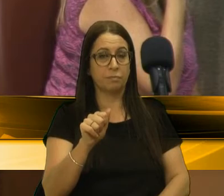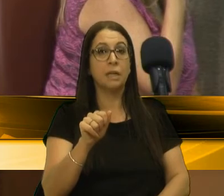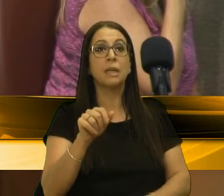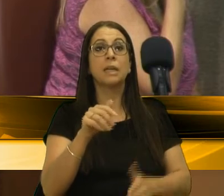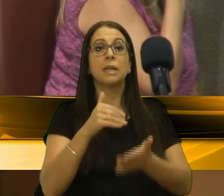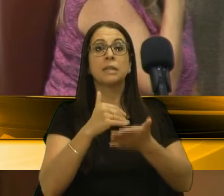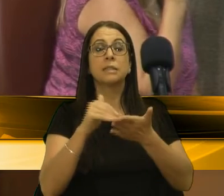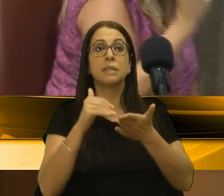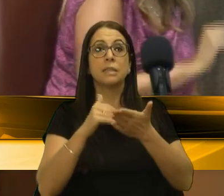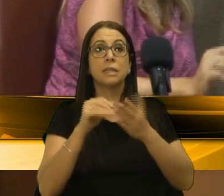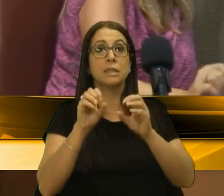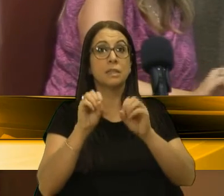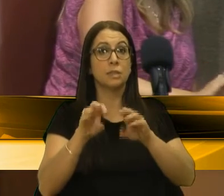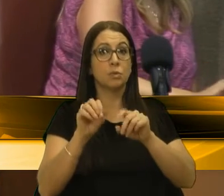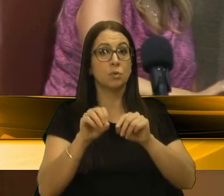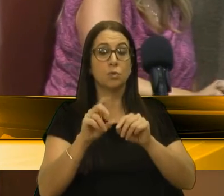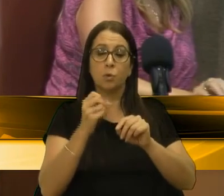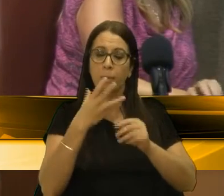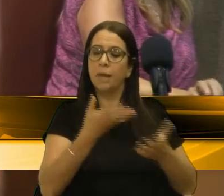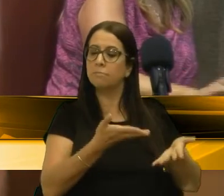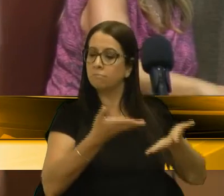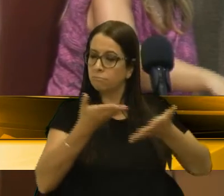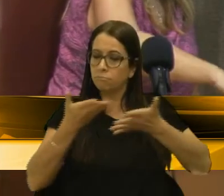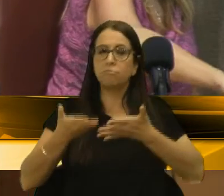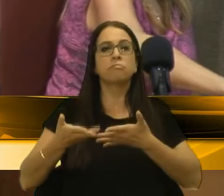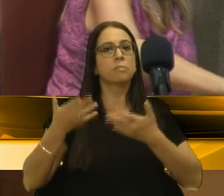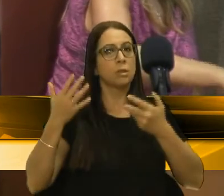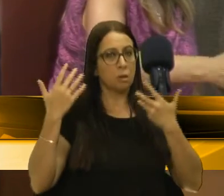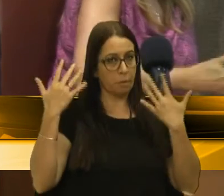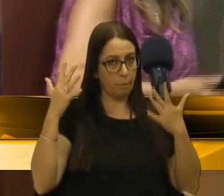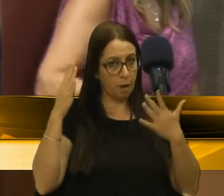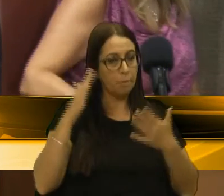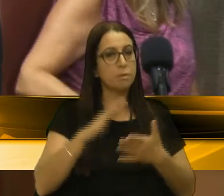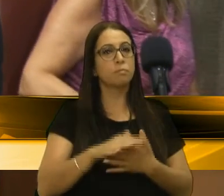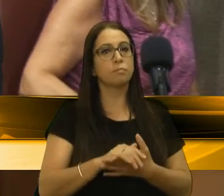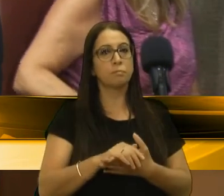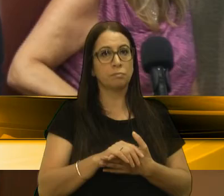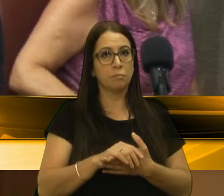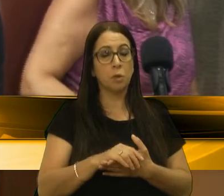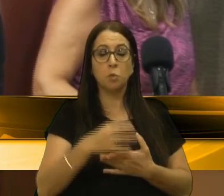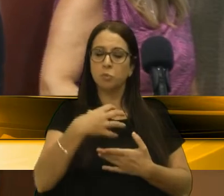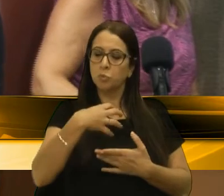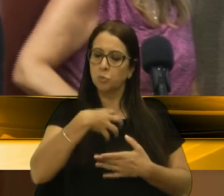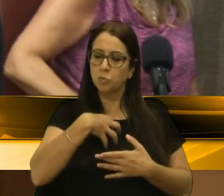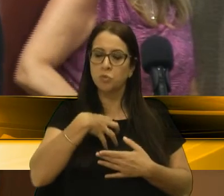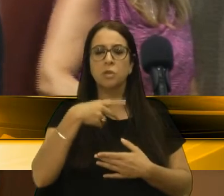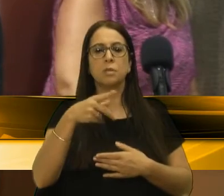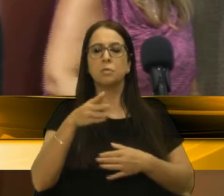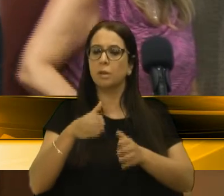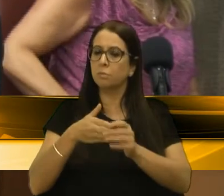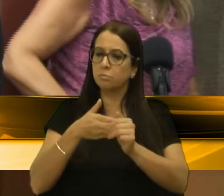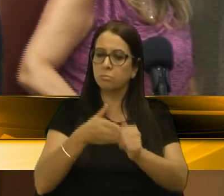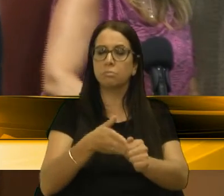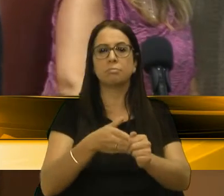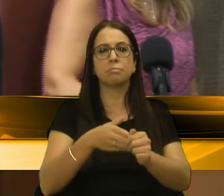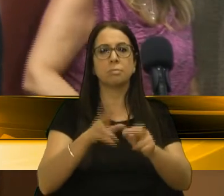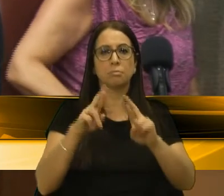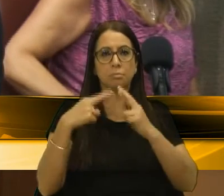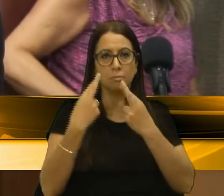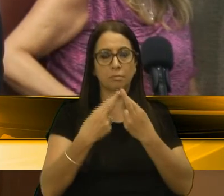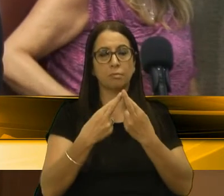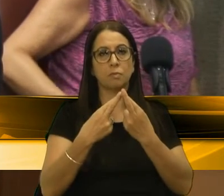da Educação, o qual fomos muito bem recebidos e quero parabenizar a maneira que conduzimos a